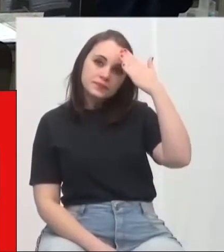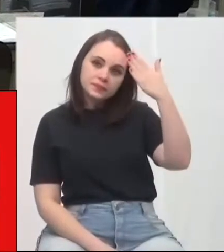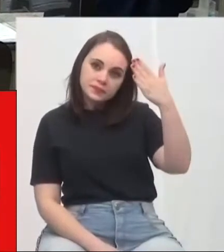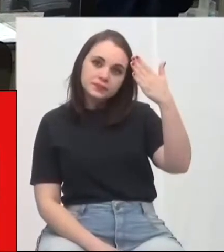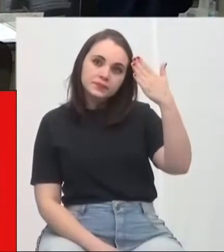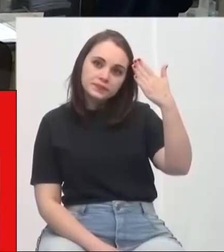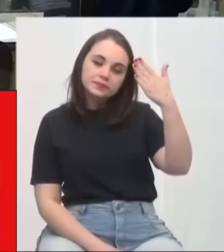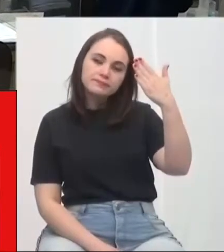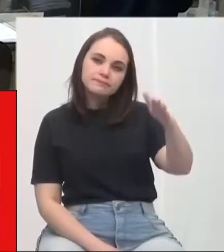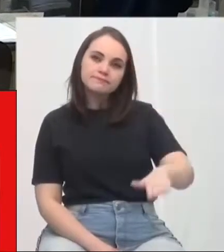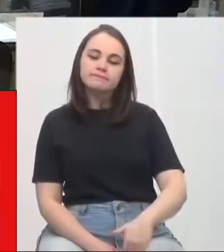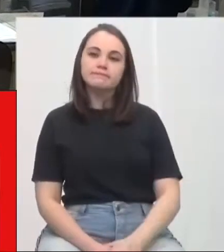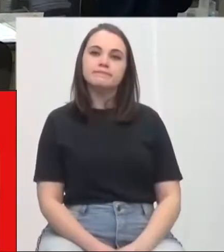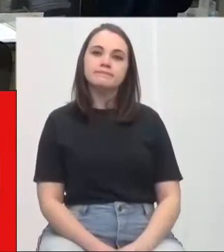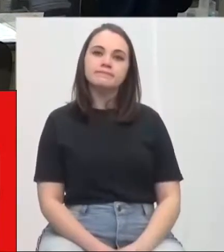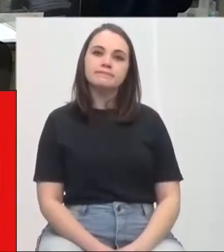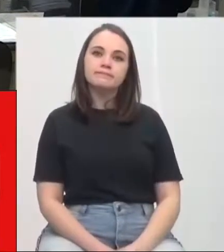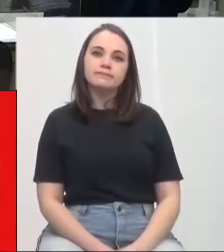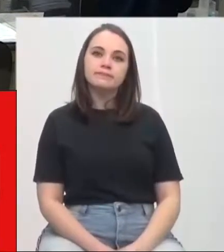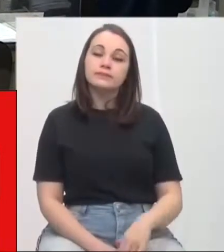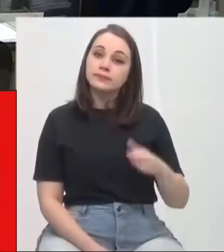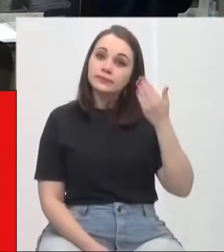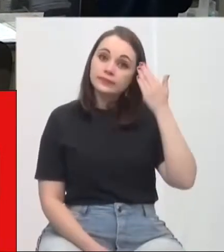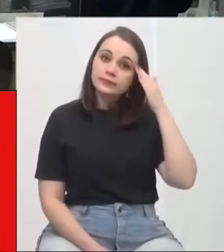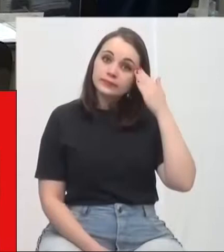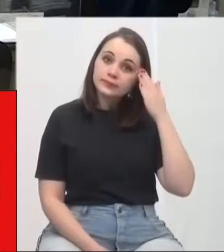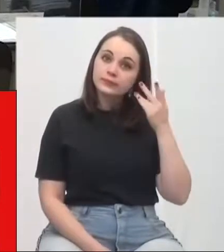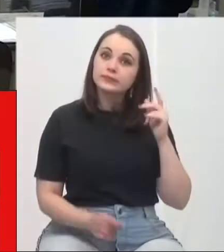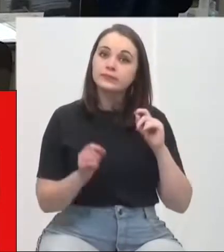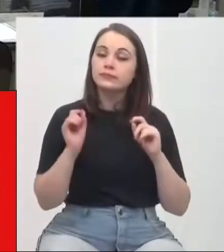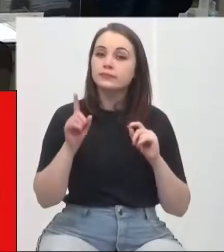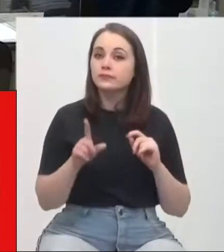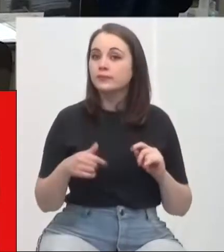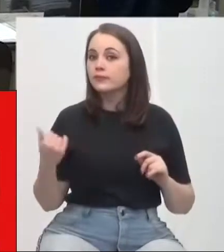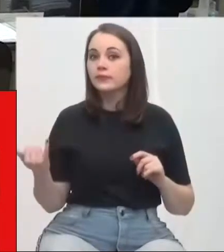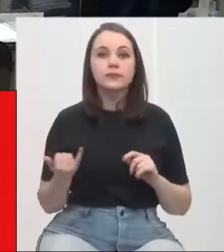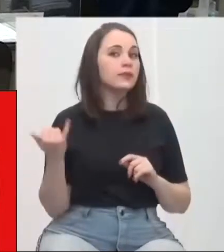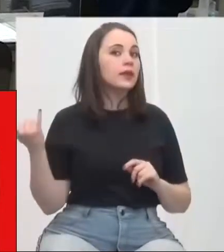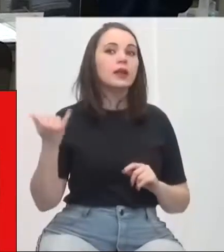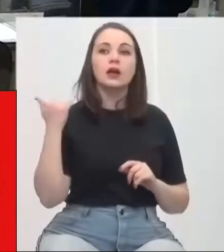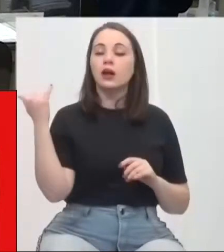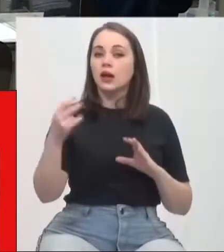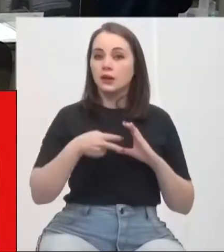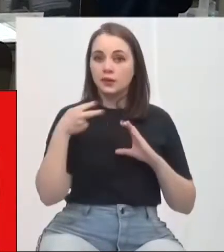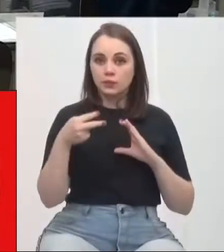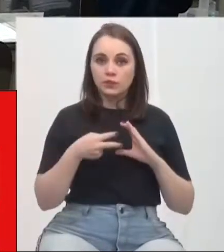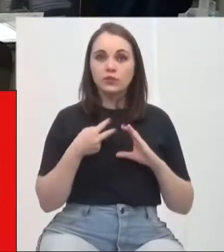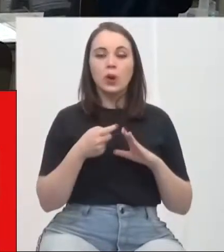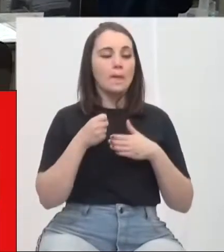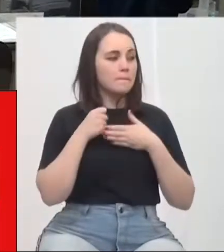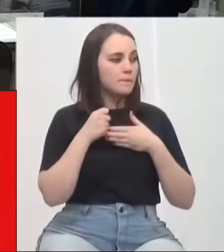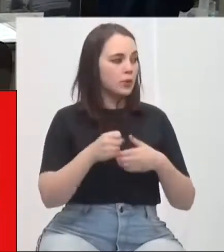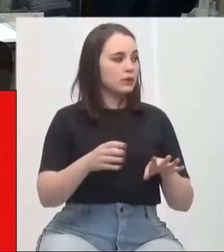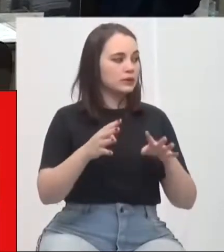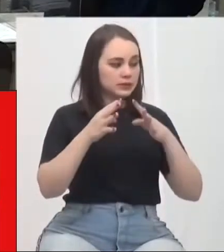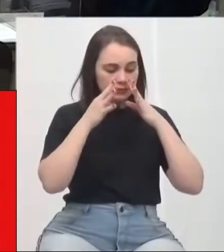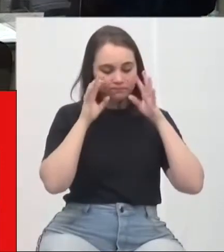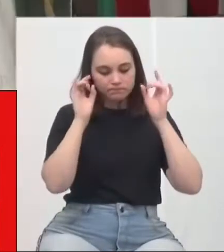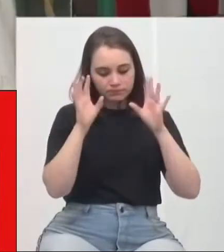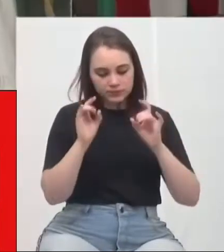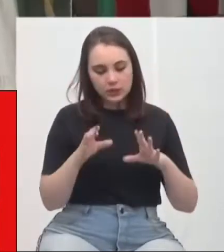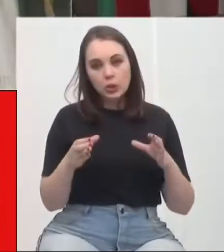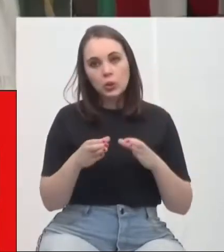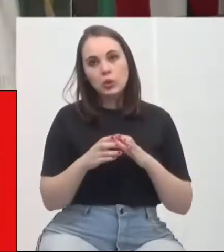Nicola. Então, nós entendemos que é de extrema importância que essa casa dê atenção devida ao Criciúma